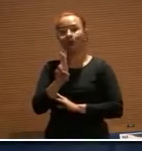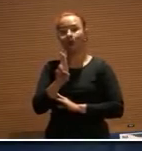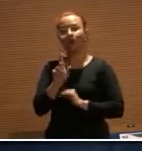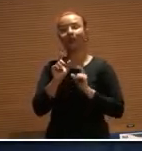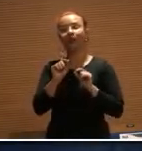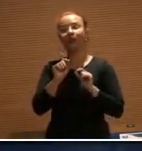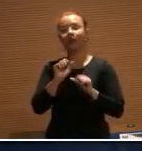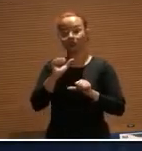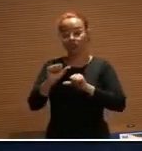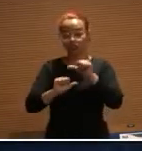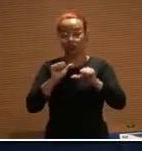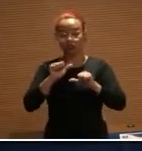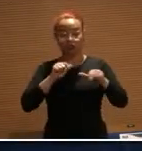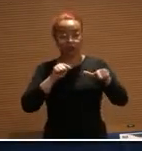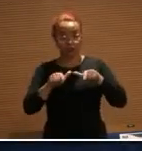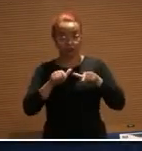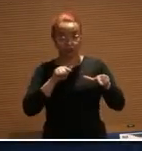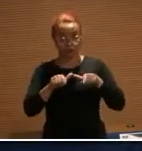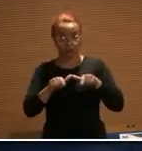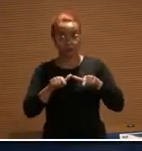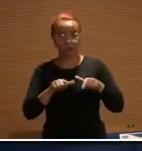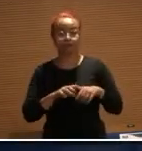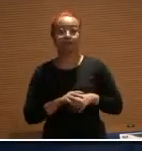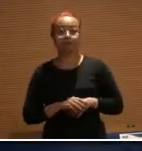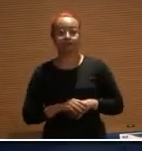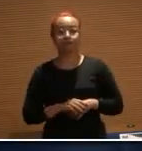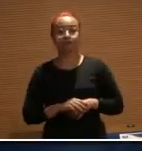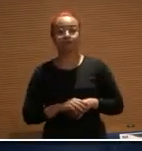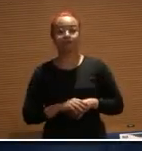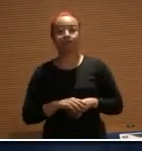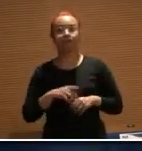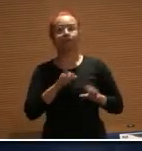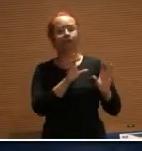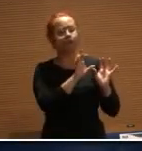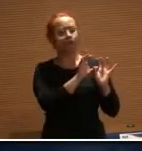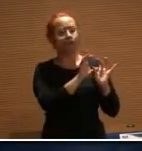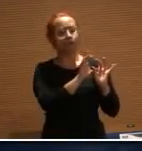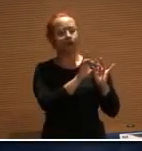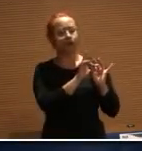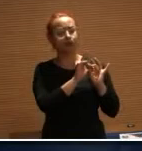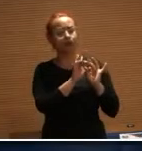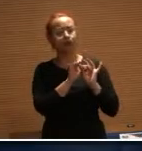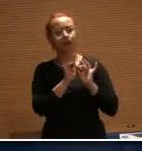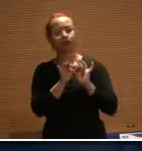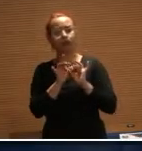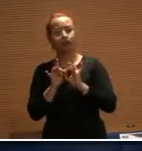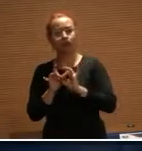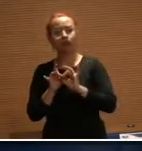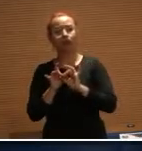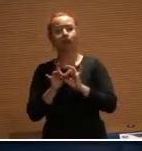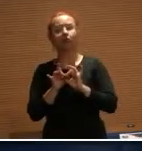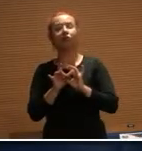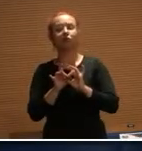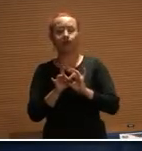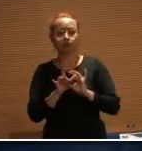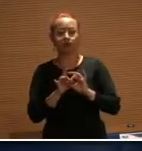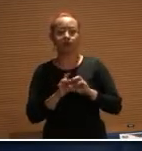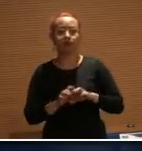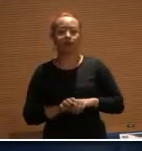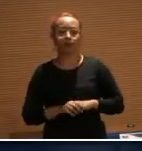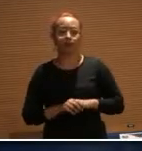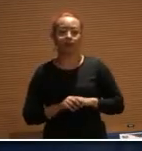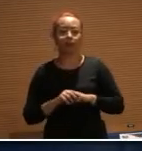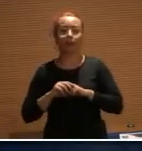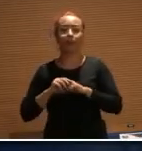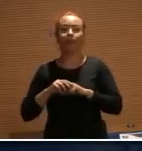trabalhista, e trouxe muito contexto sobre a figura adicional aos